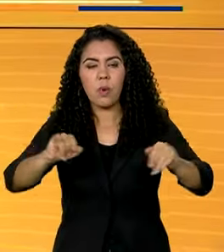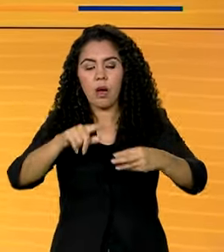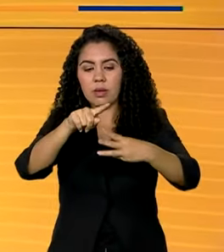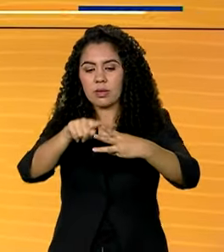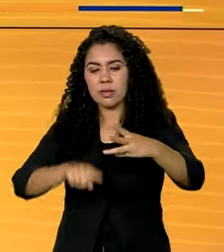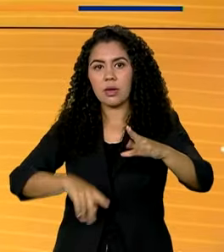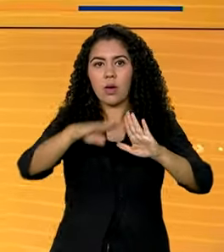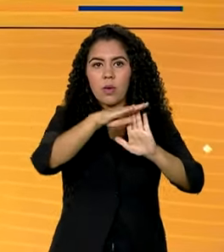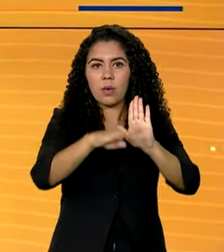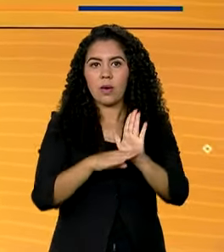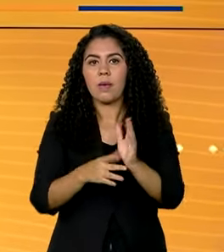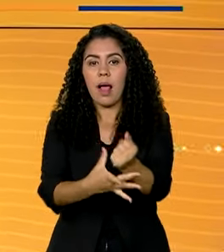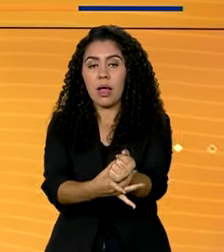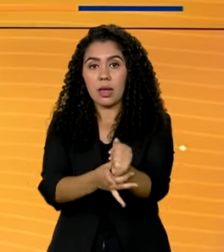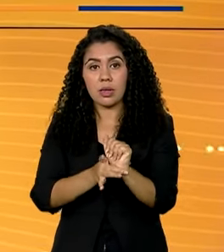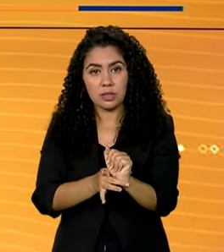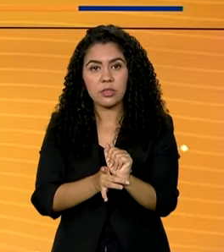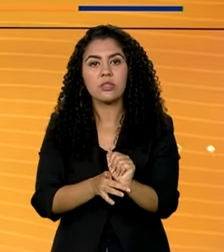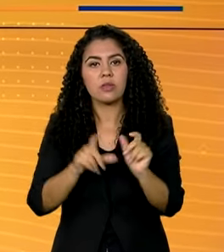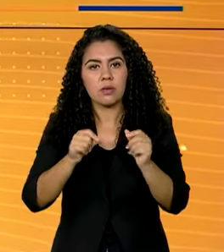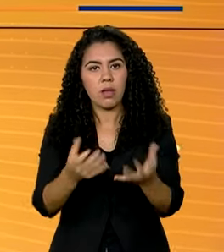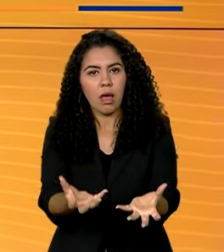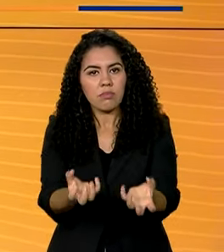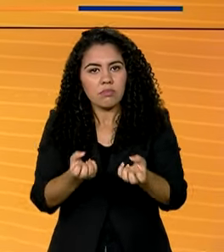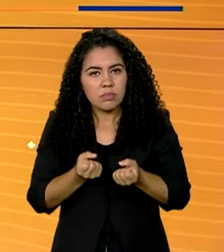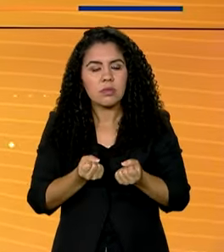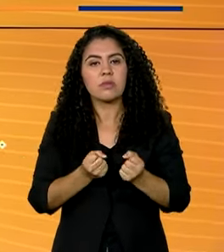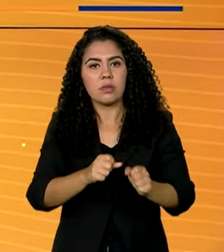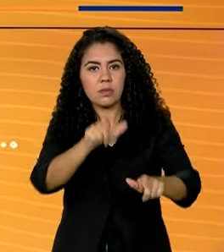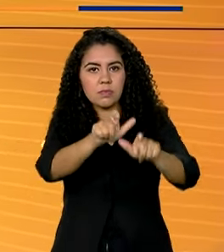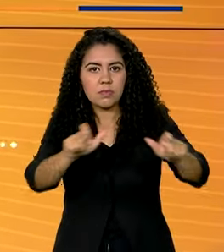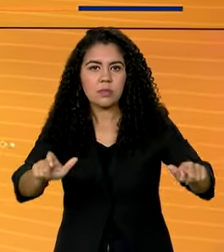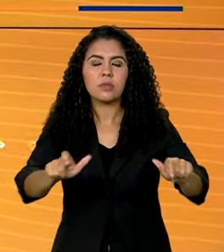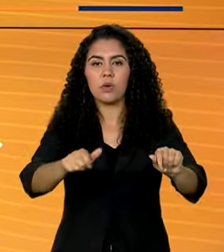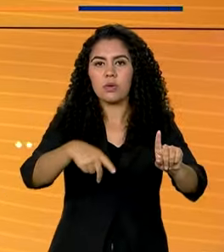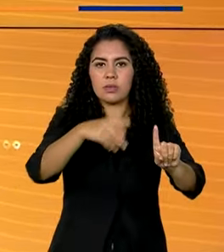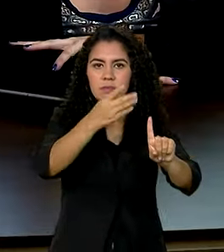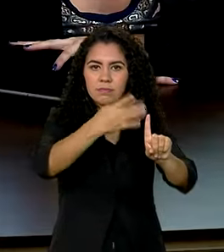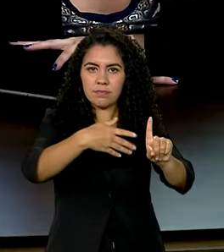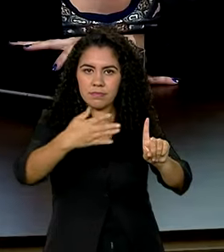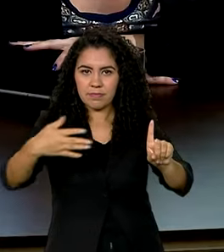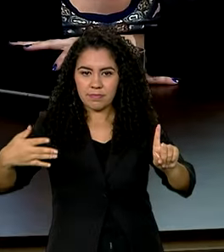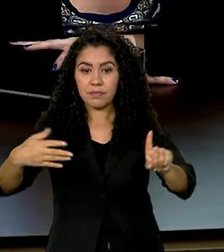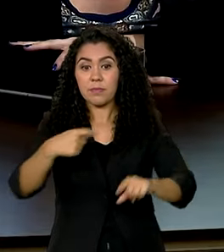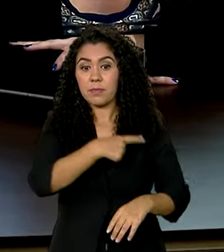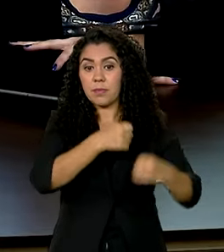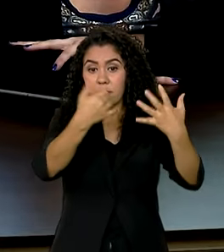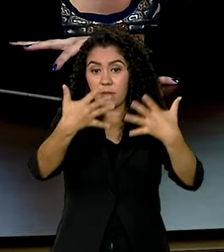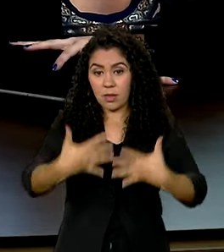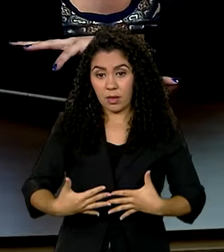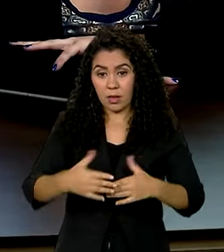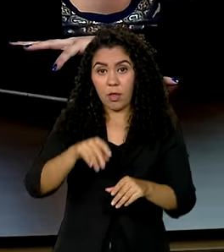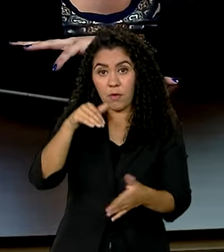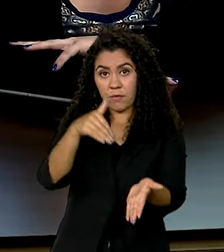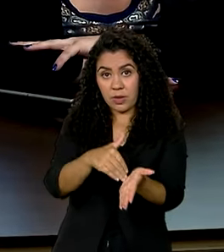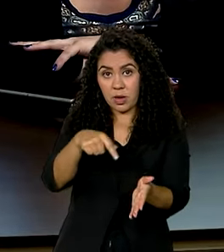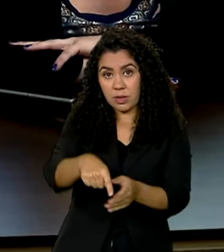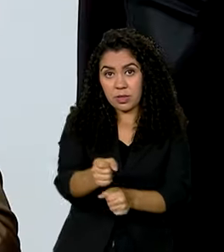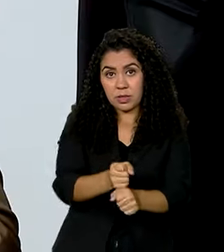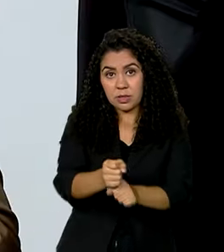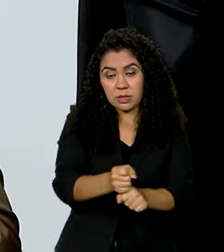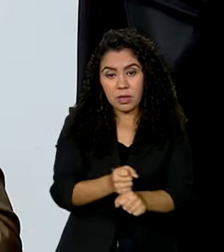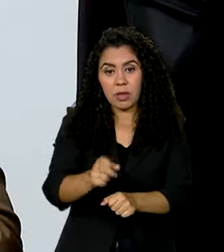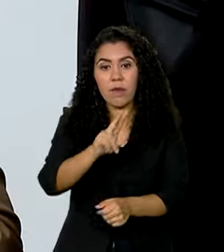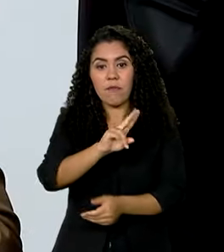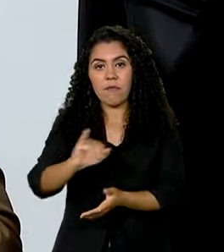e a inserção no mercado de trabalho de pessoas LGBTQIA+. Até o fim deste ano, vão ser investidos